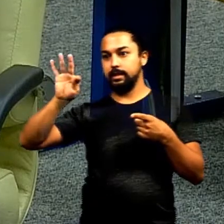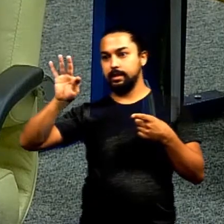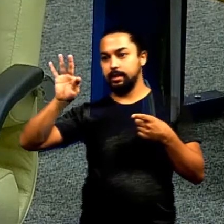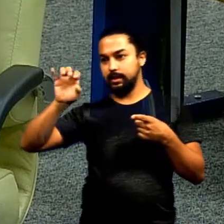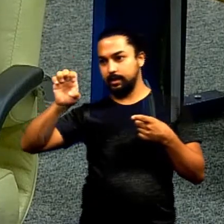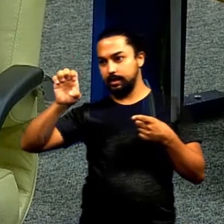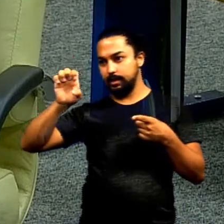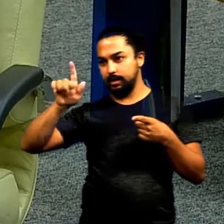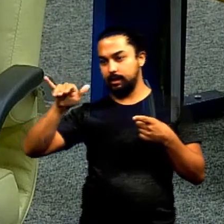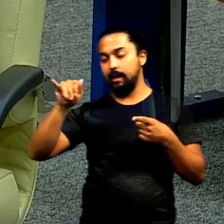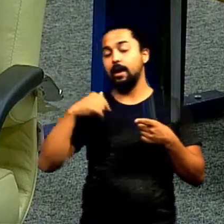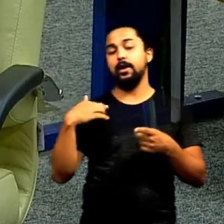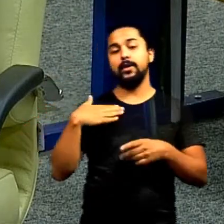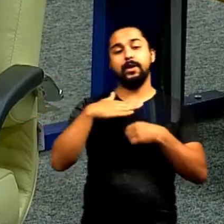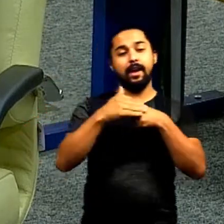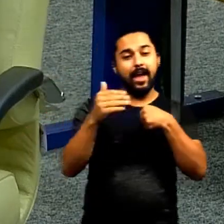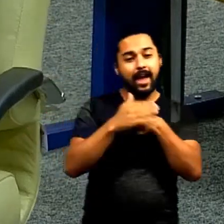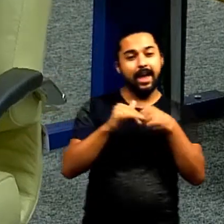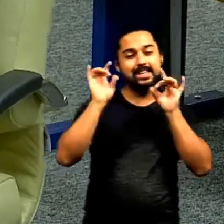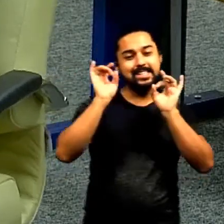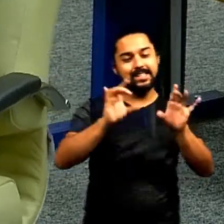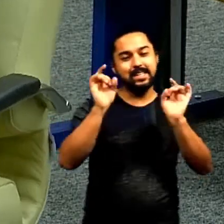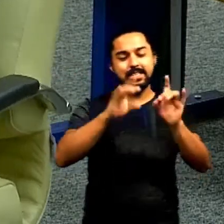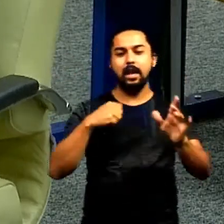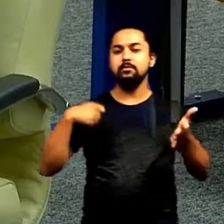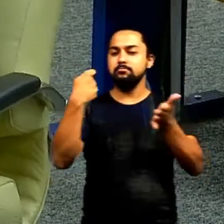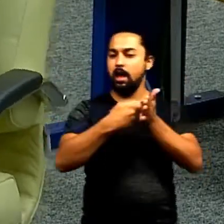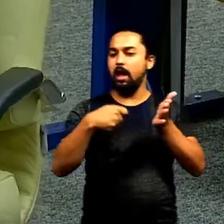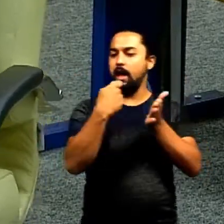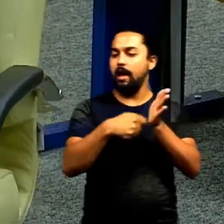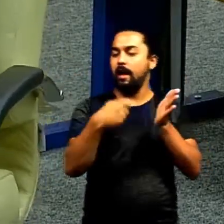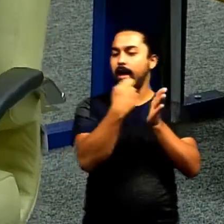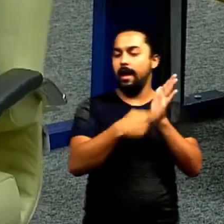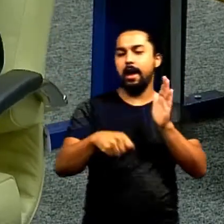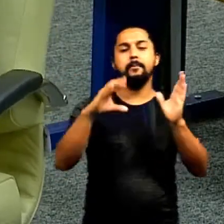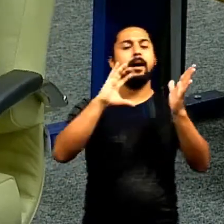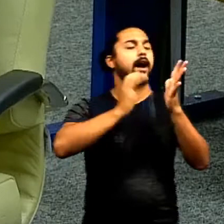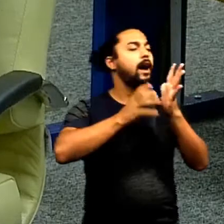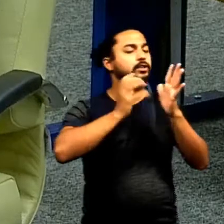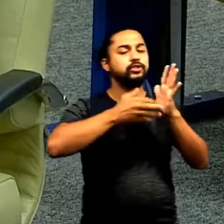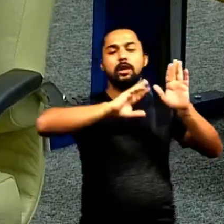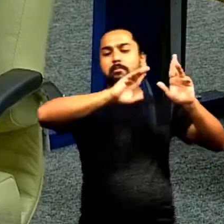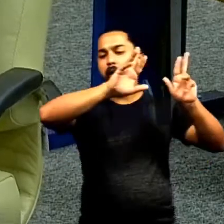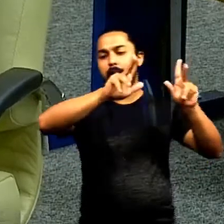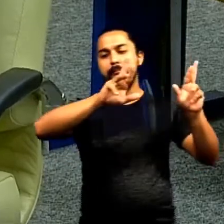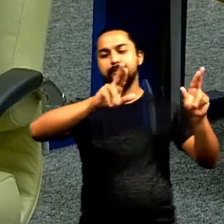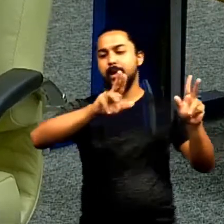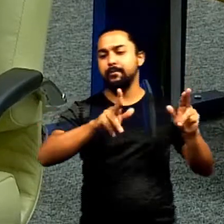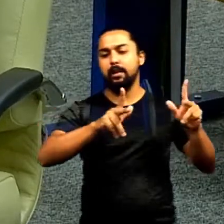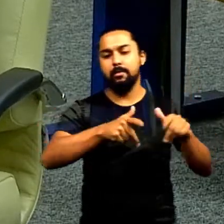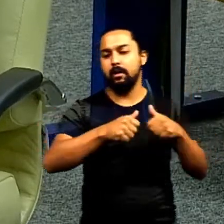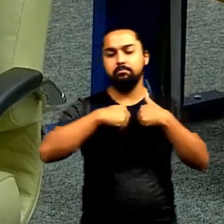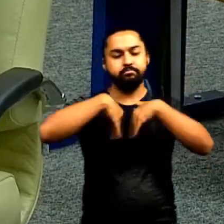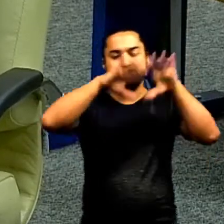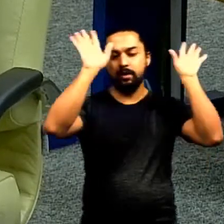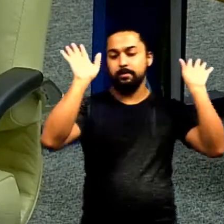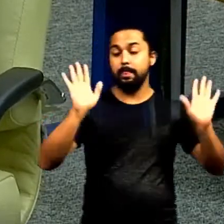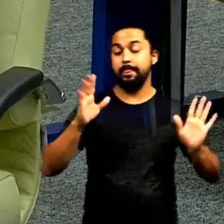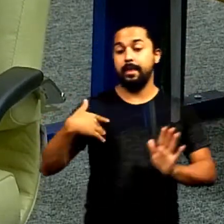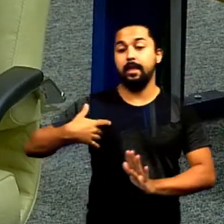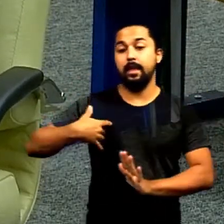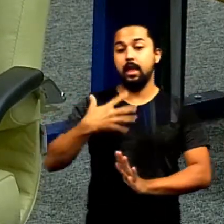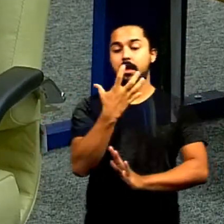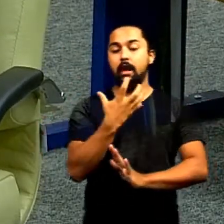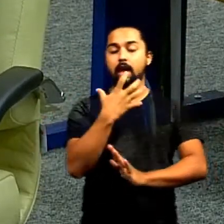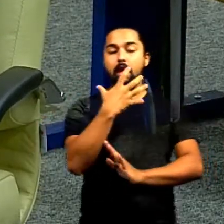especial vou continuar defendendo seja onde é que estiver independente de partido independente de assessoria de quem estiver para